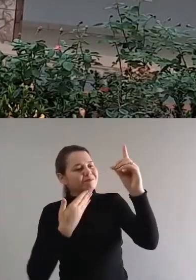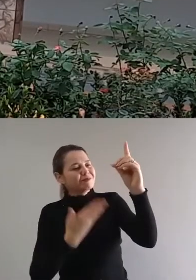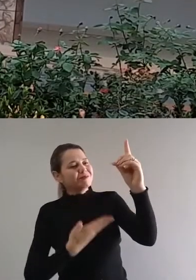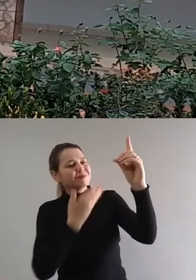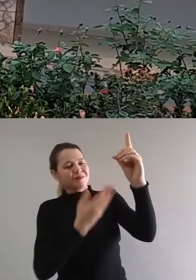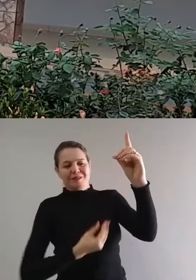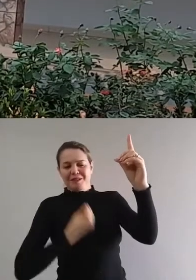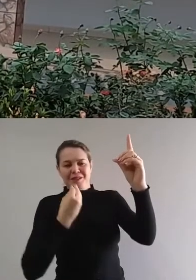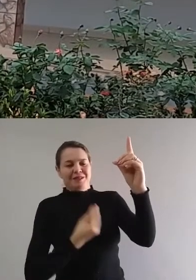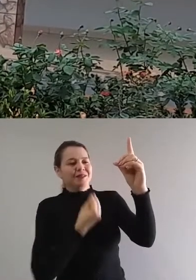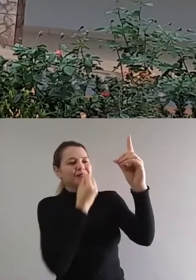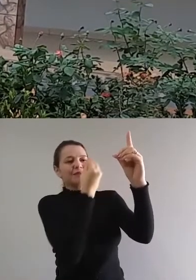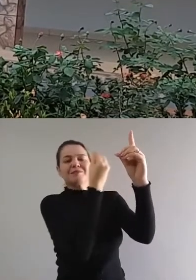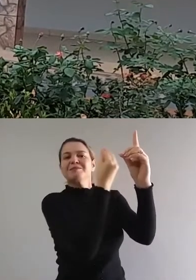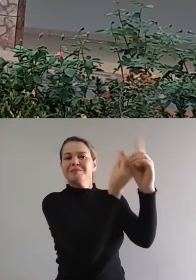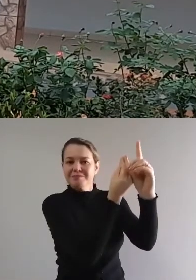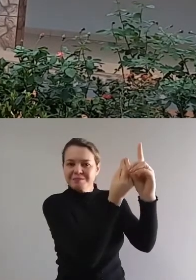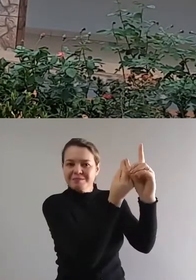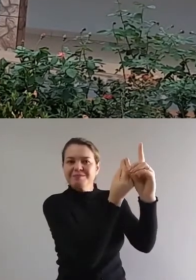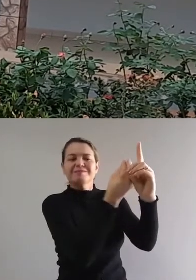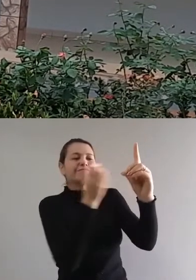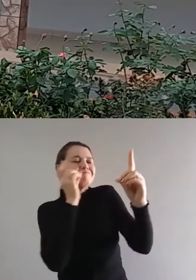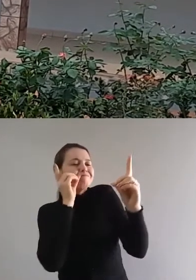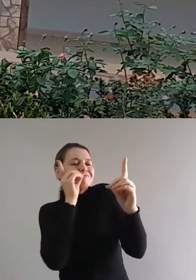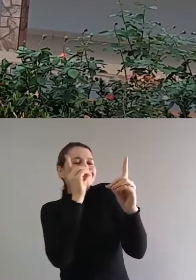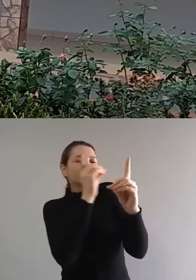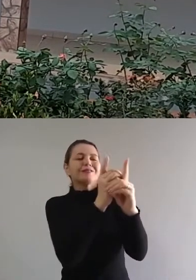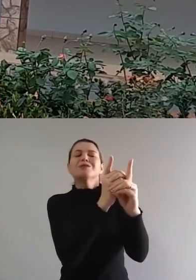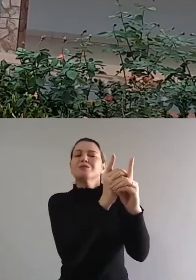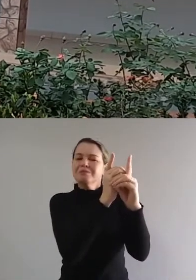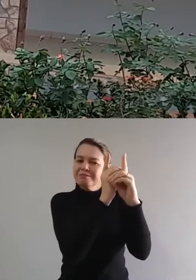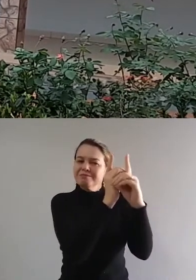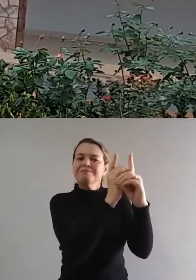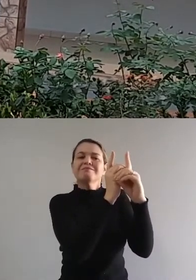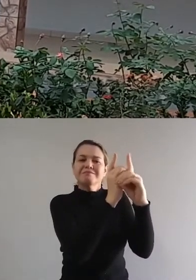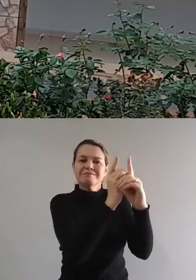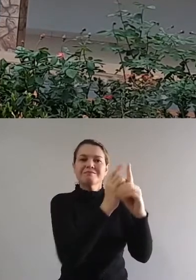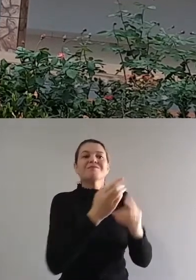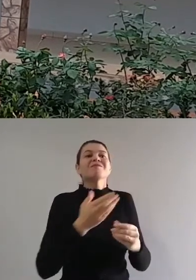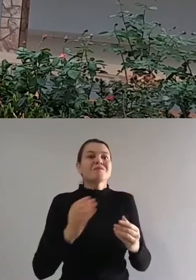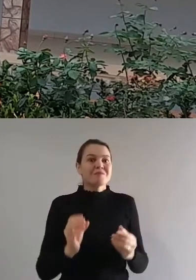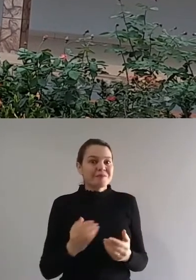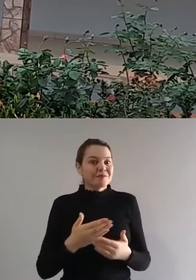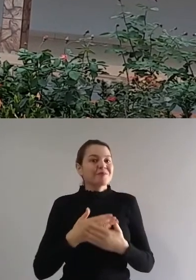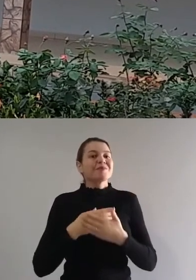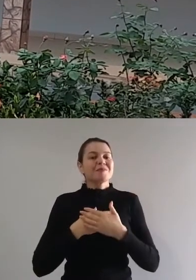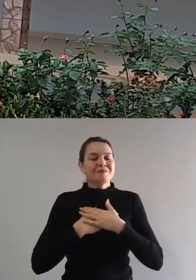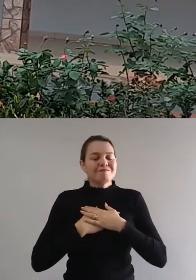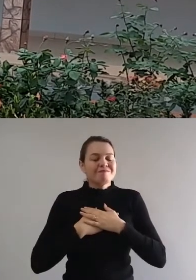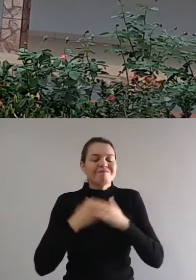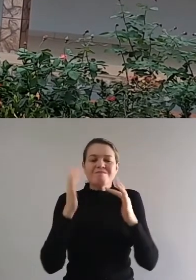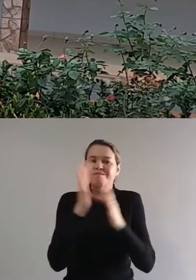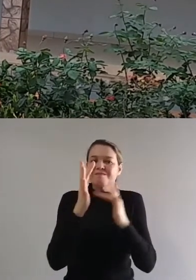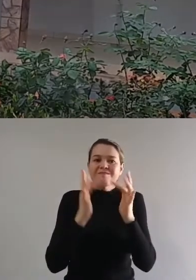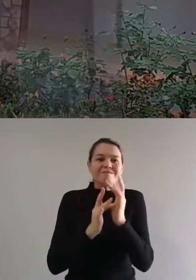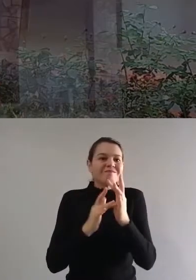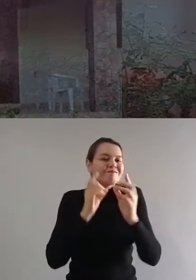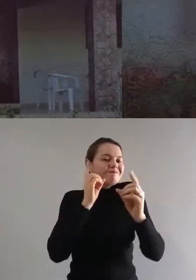É poder se encontrar em Deus. E eu me encontrei no Cristo, eu me encontrei na minha vocação.